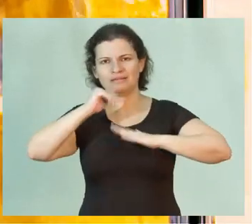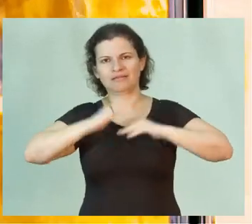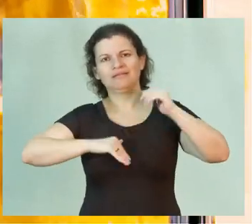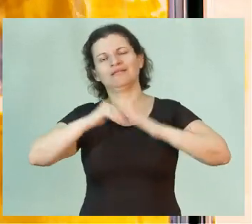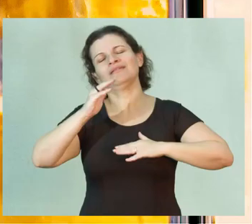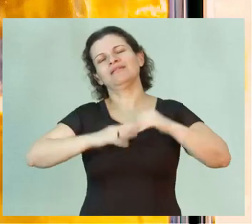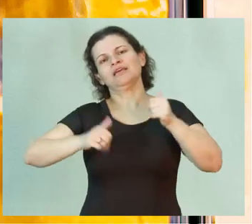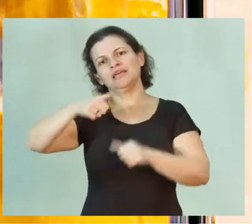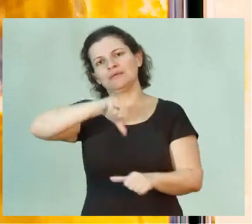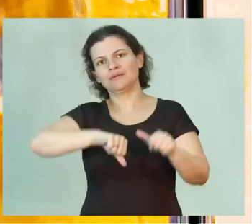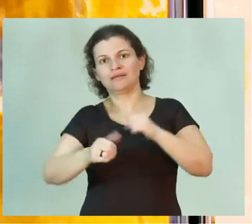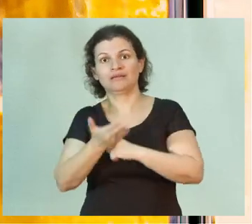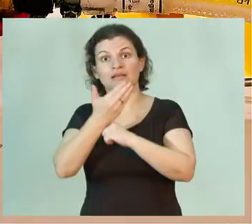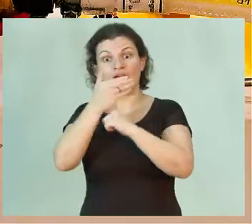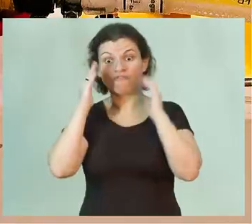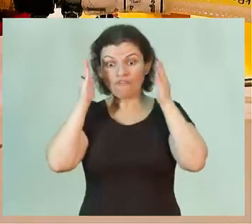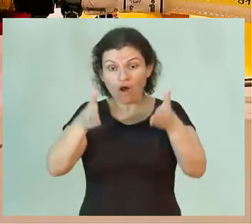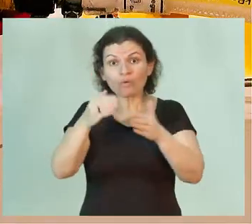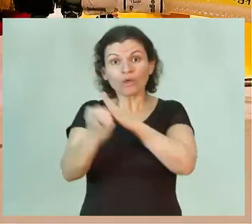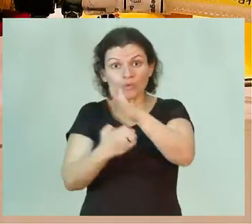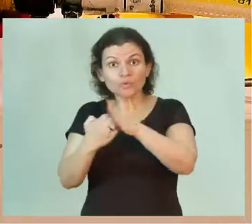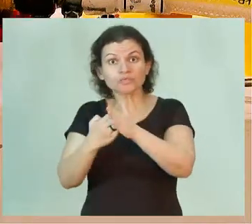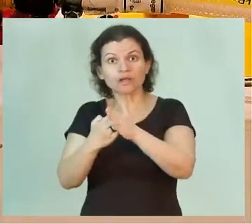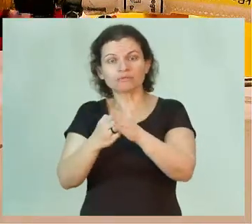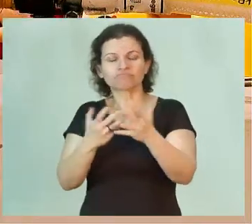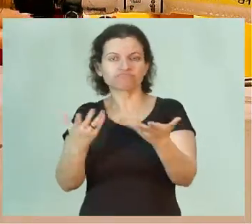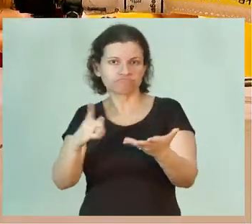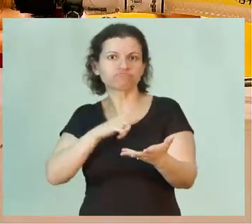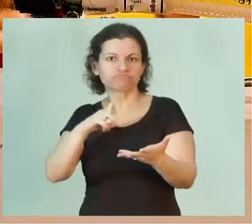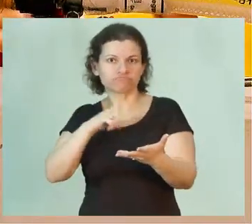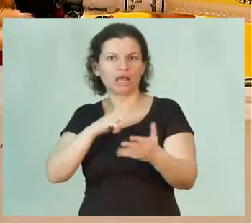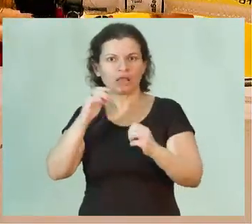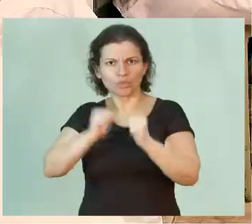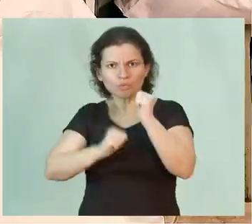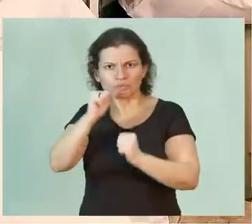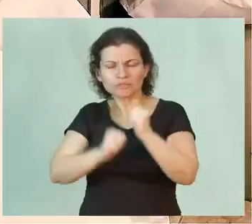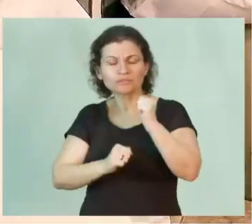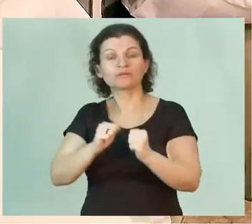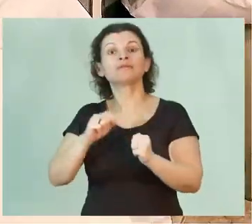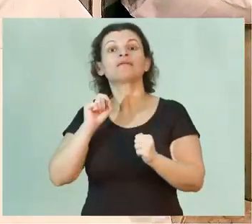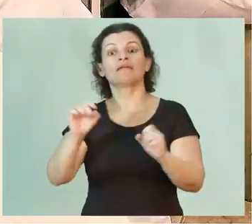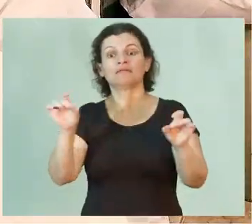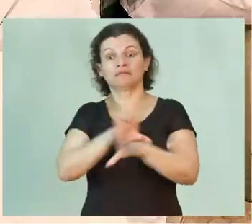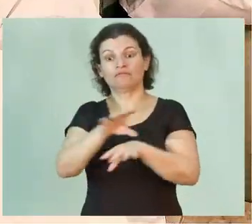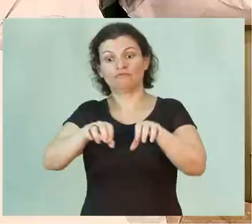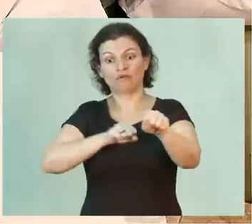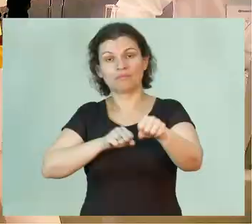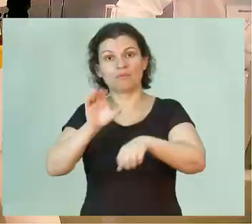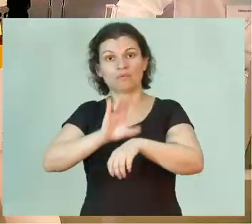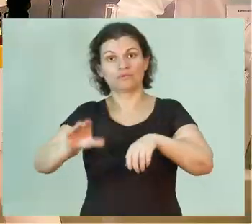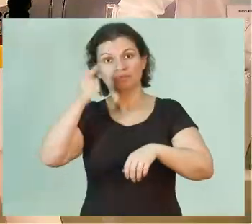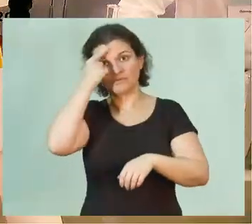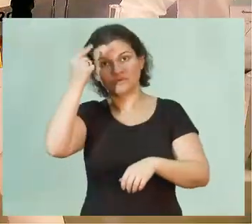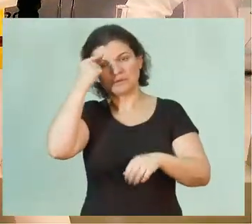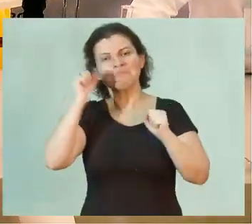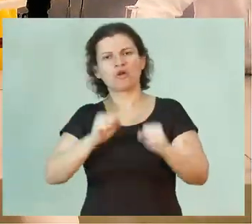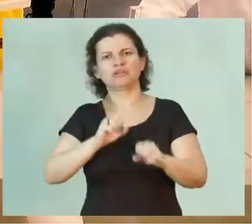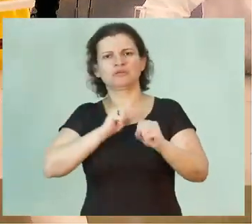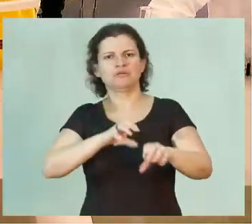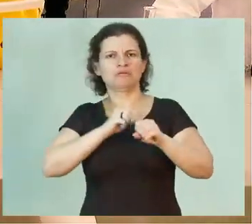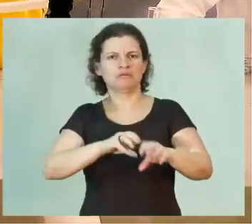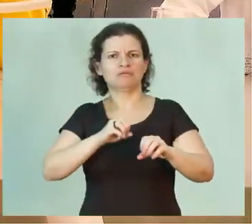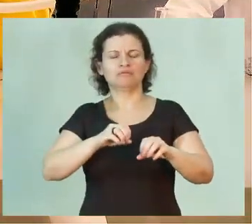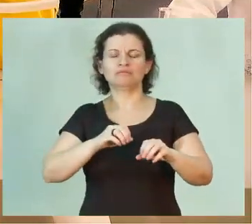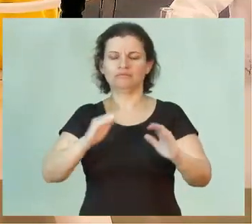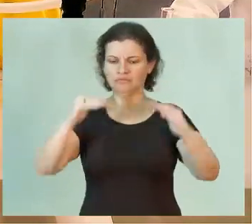trabalhar na indústria mesmo. É bom dizer que todo mundo que termina um curso de graduação em química pode dar aula no ensino superior de